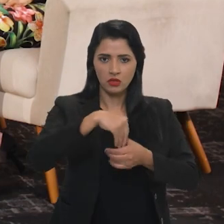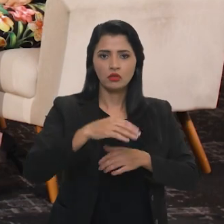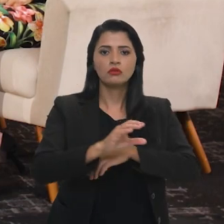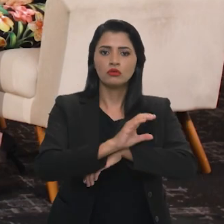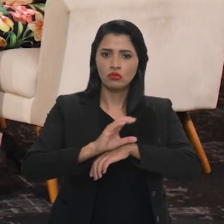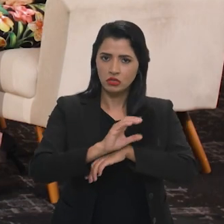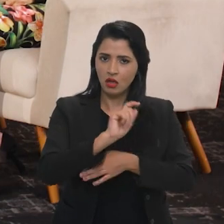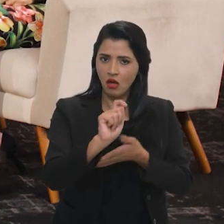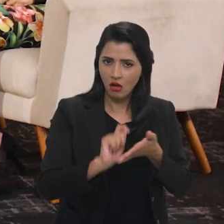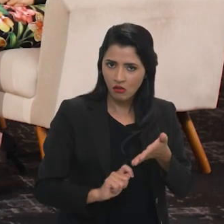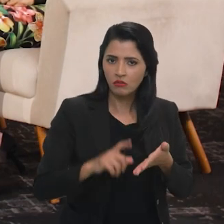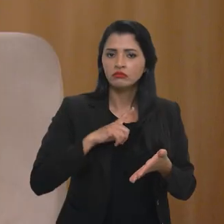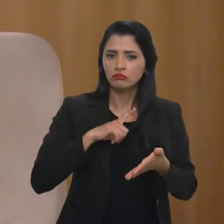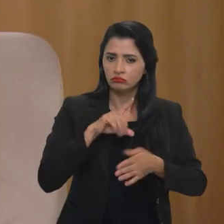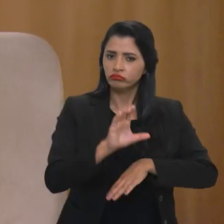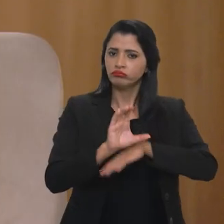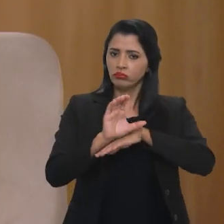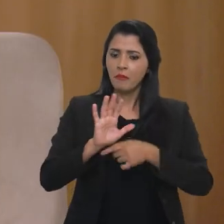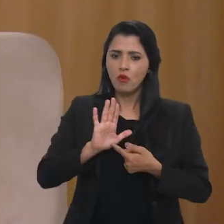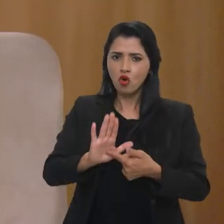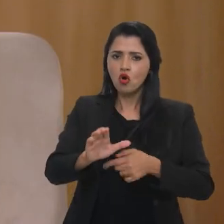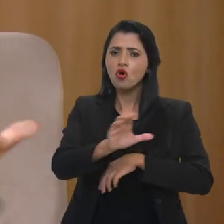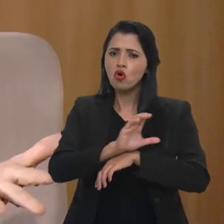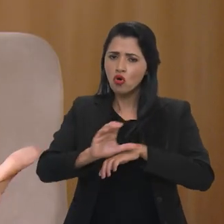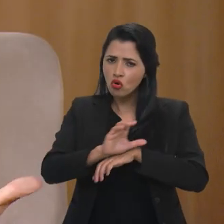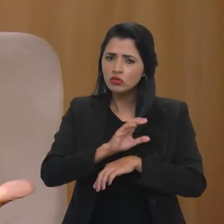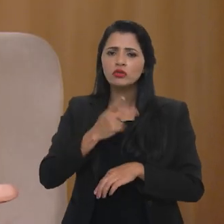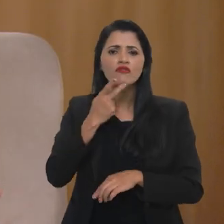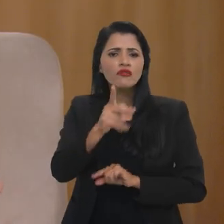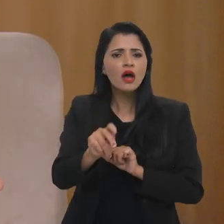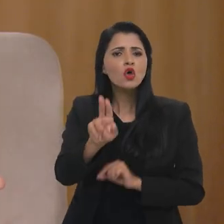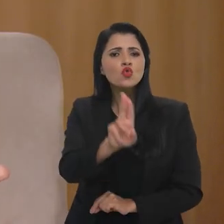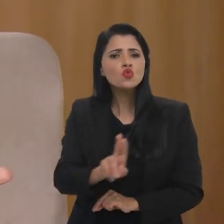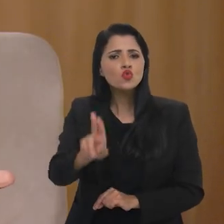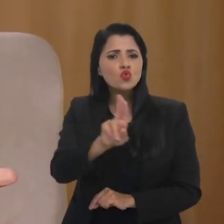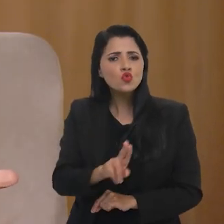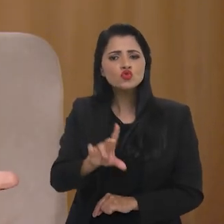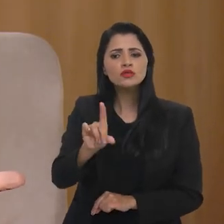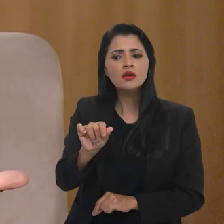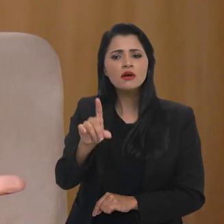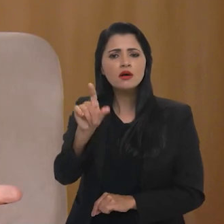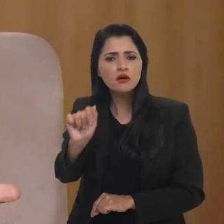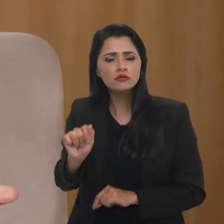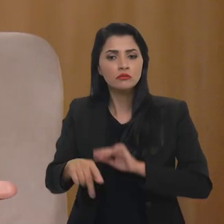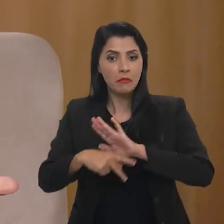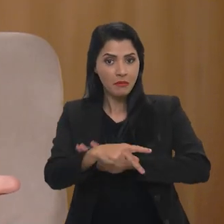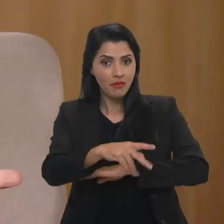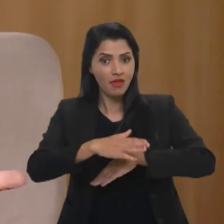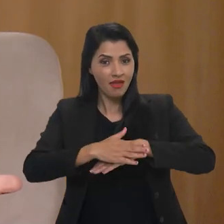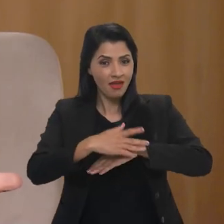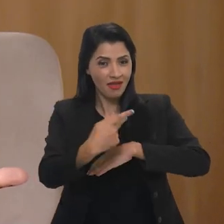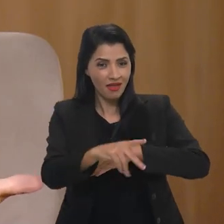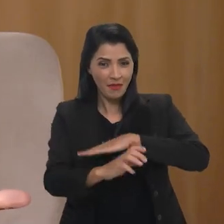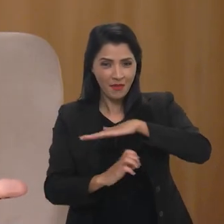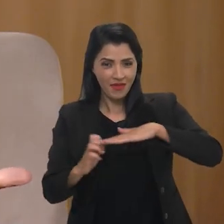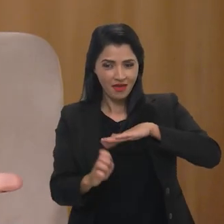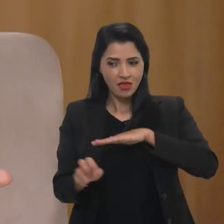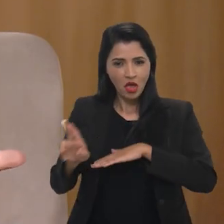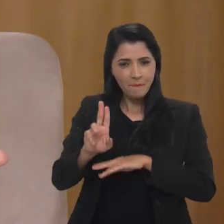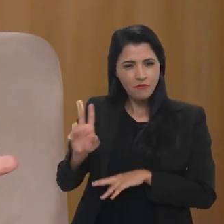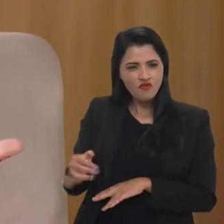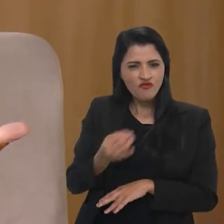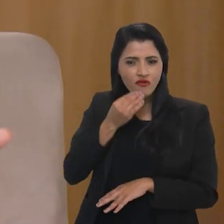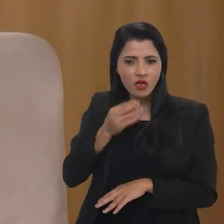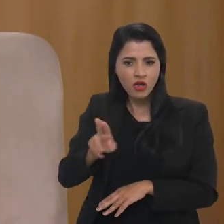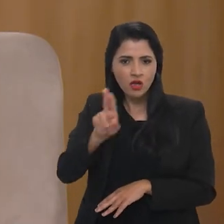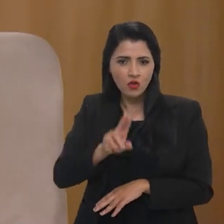está escrito na nossa Constituição. E a gente, quando a gente está falando do uso de dados, pelas empresas de tecnologia, para o